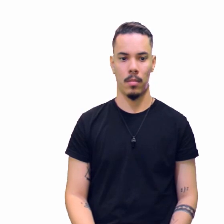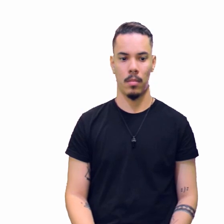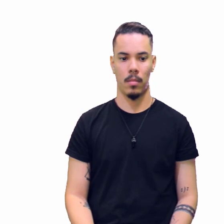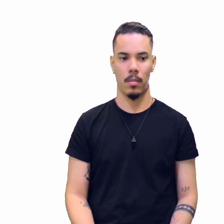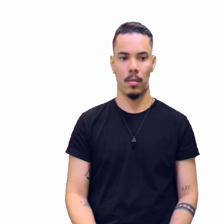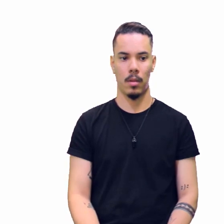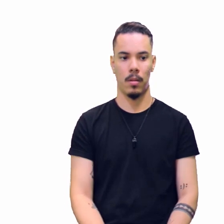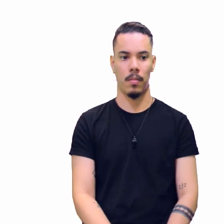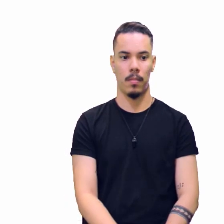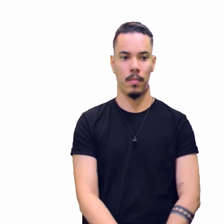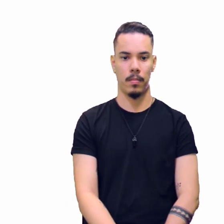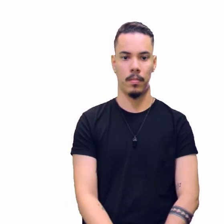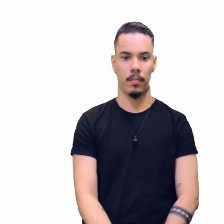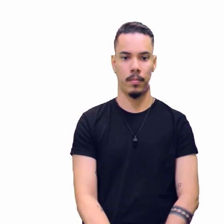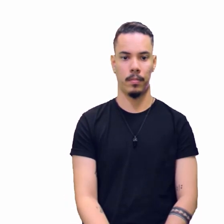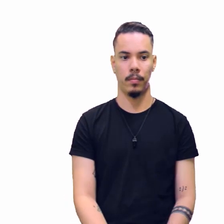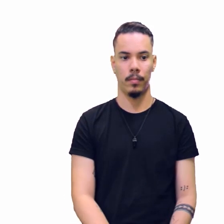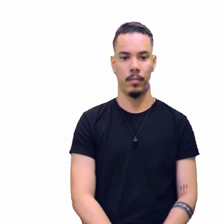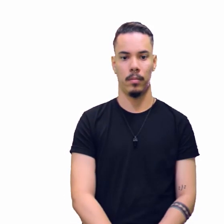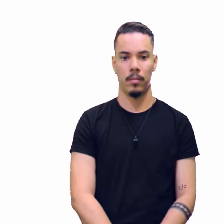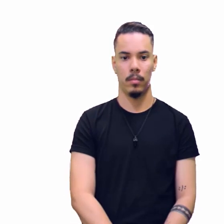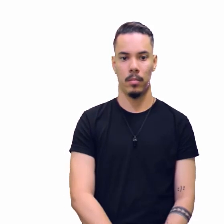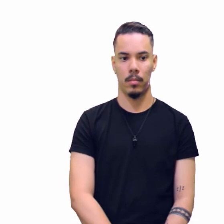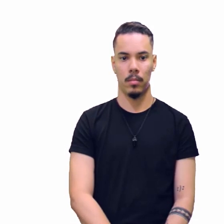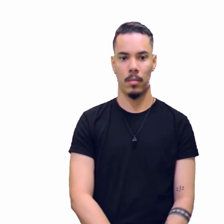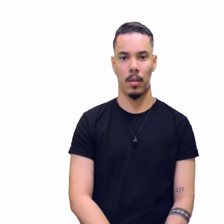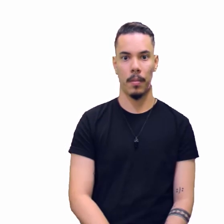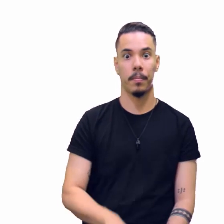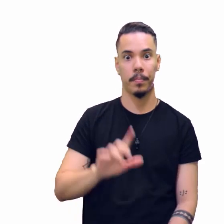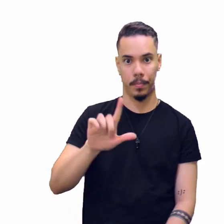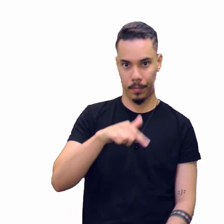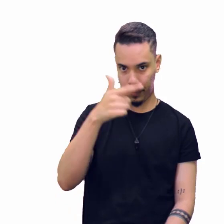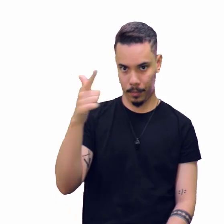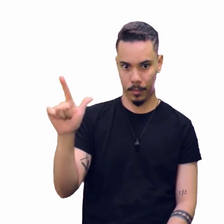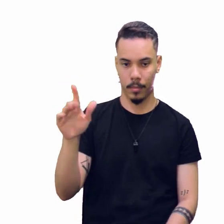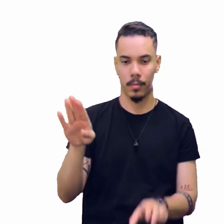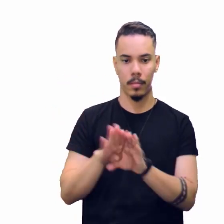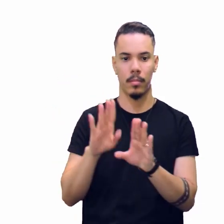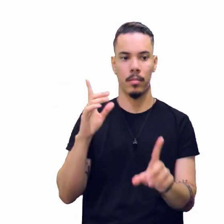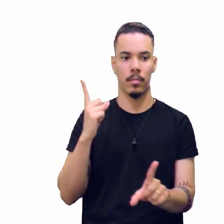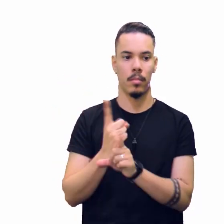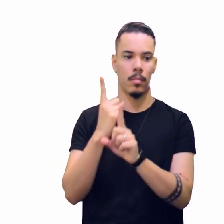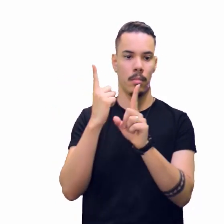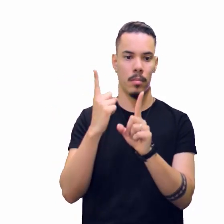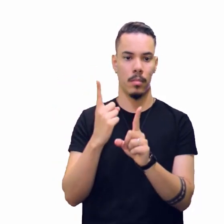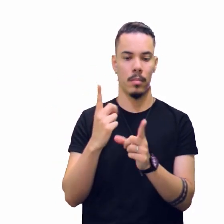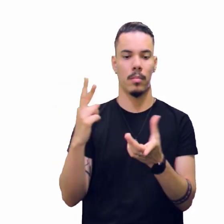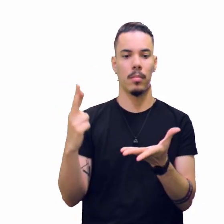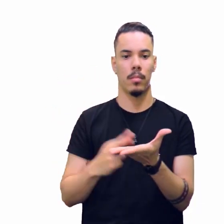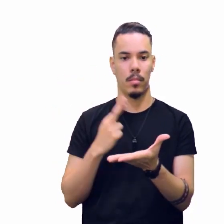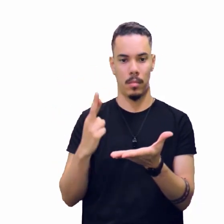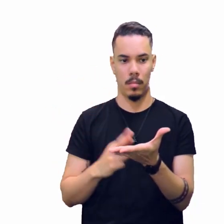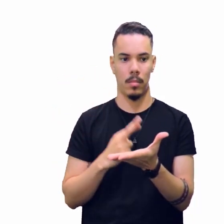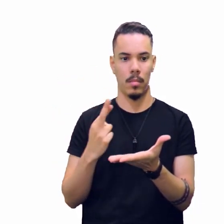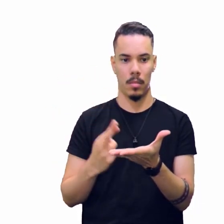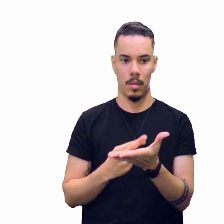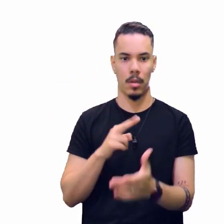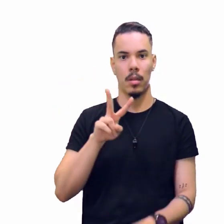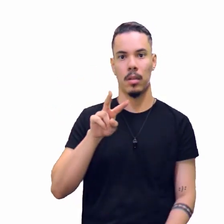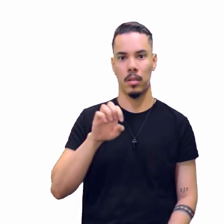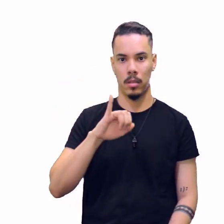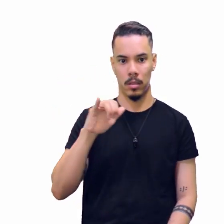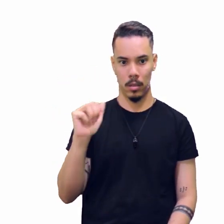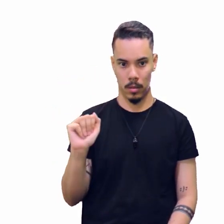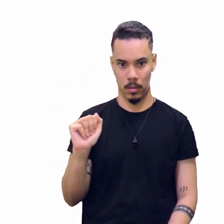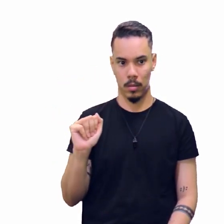Outra, também, que você encontra, olha só, na revista Veja, não sei se ainda